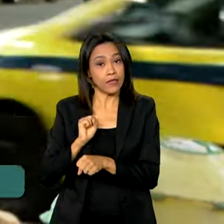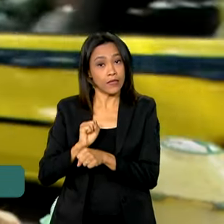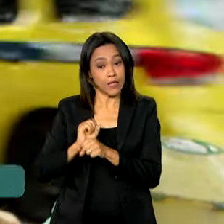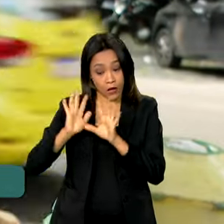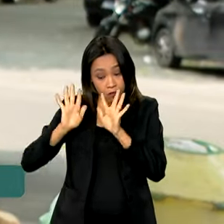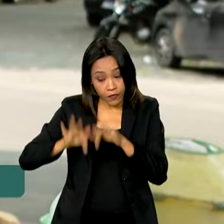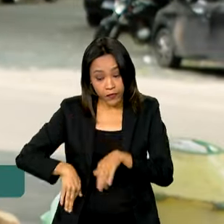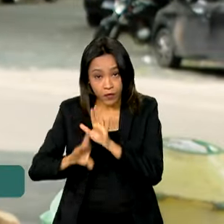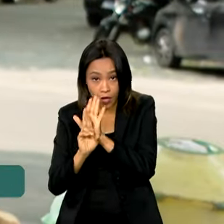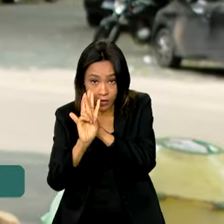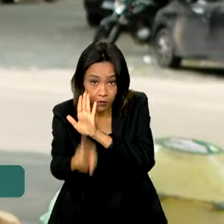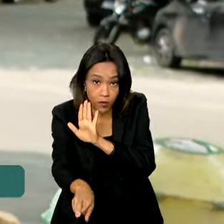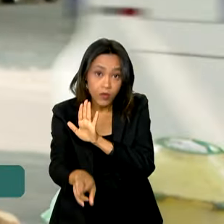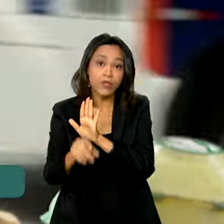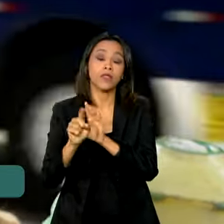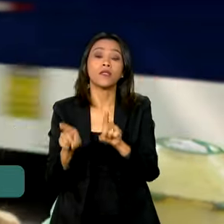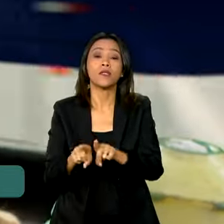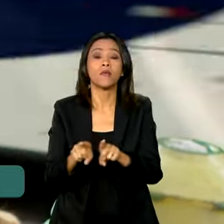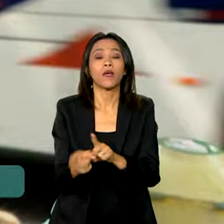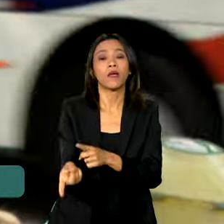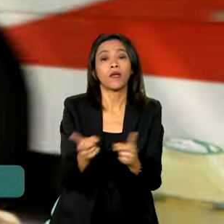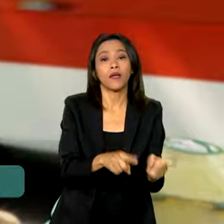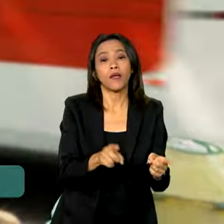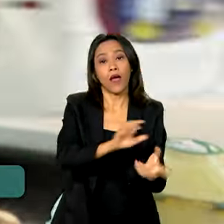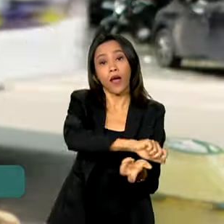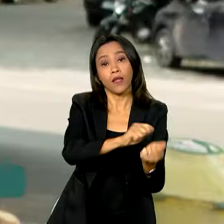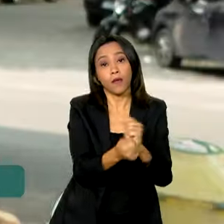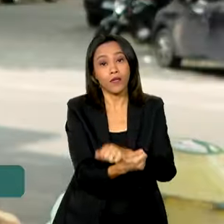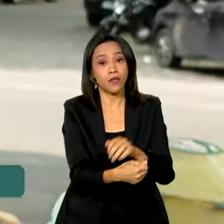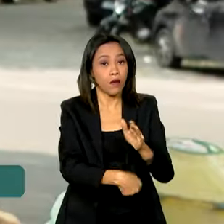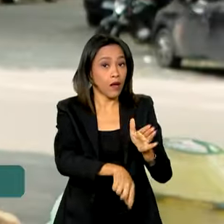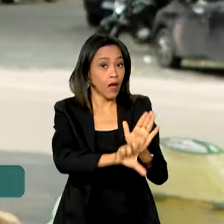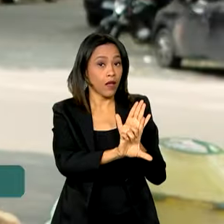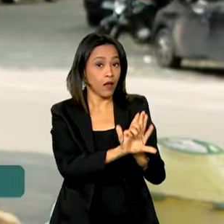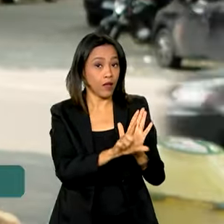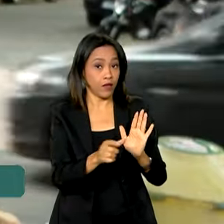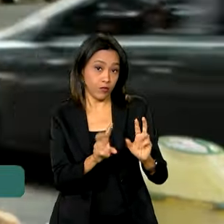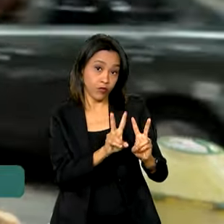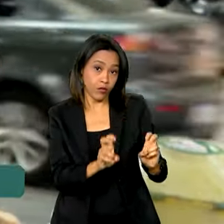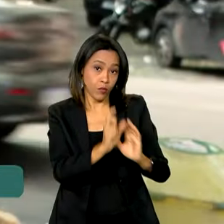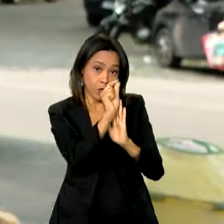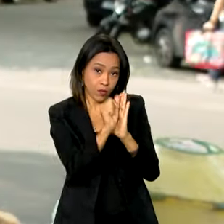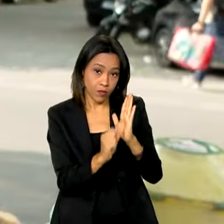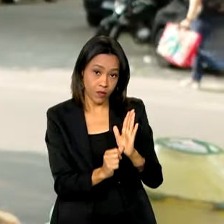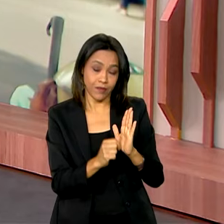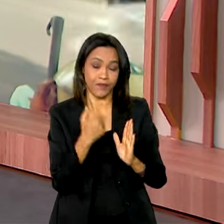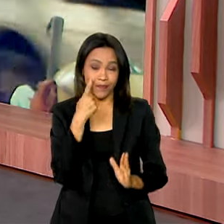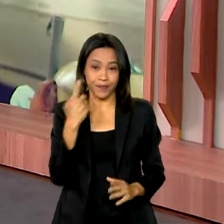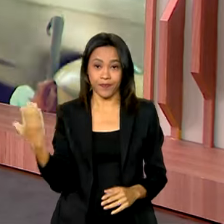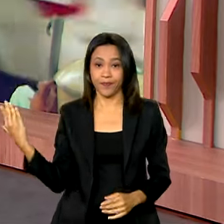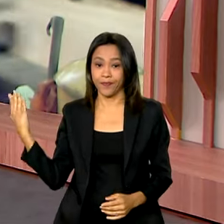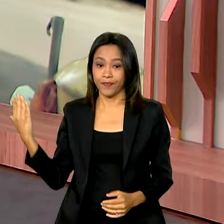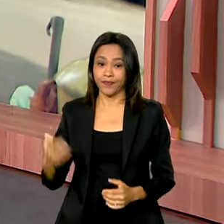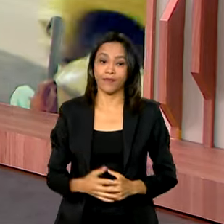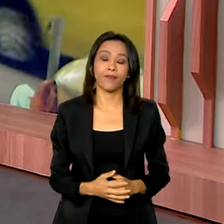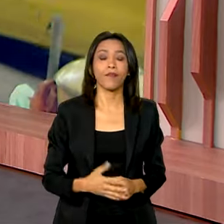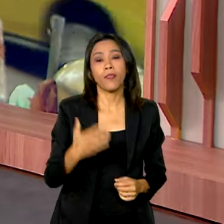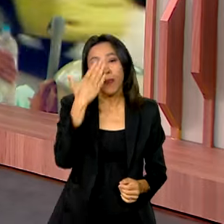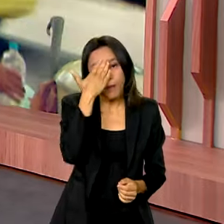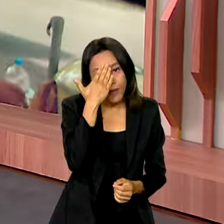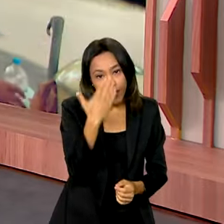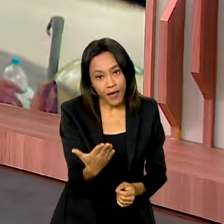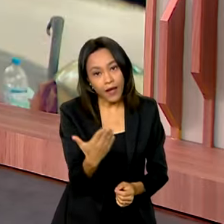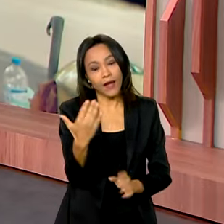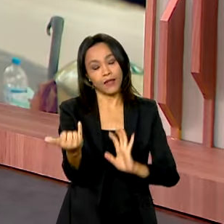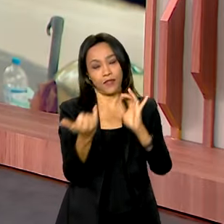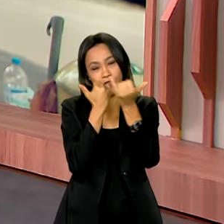final dos concursos e também à adequação à lei de diretrizes orçamentárias. A gente volta com você. Muito obrigada pelas suas